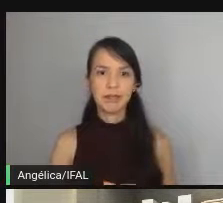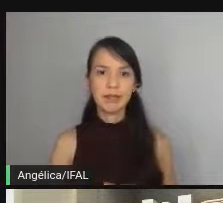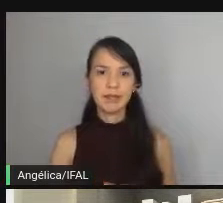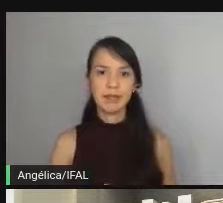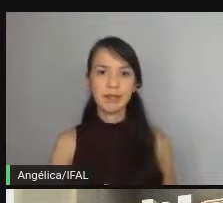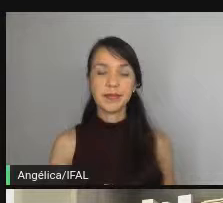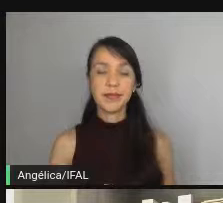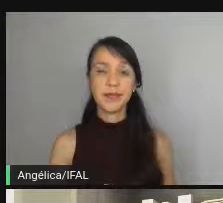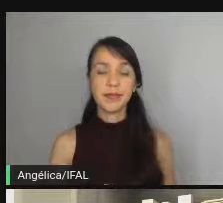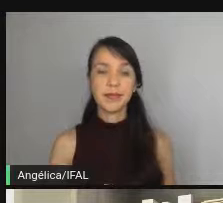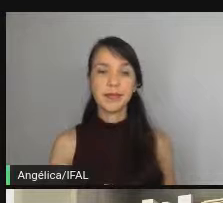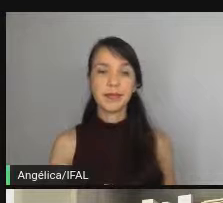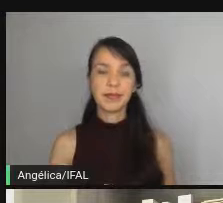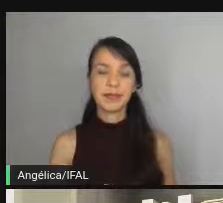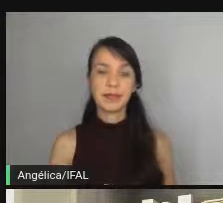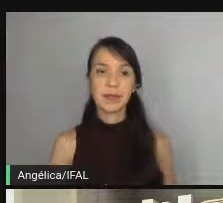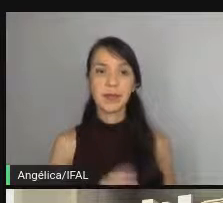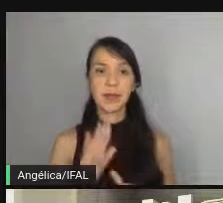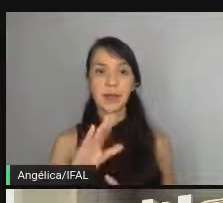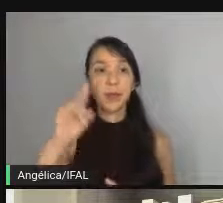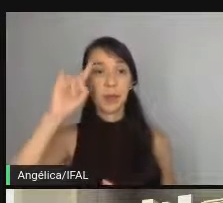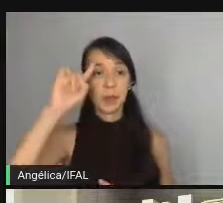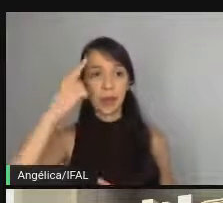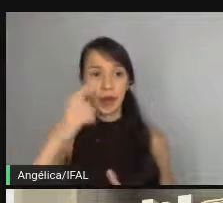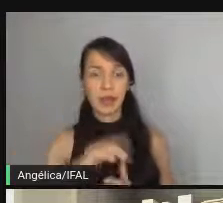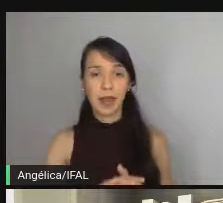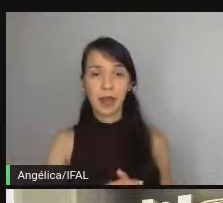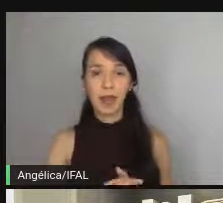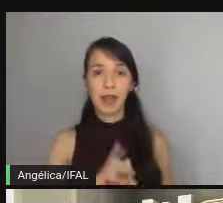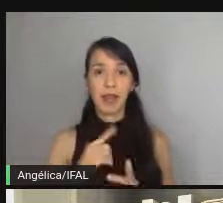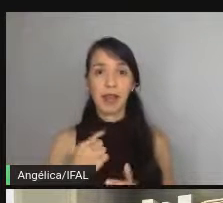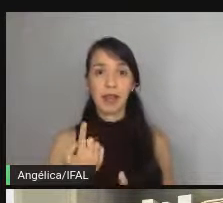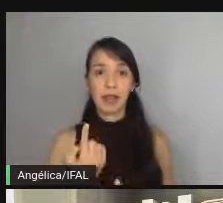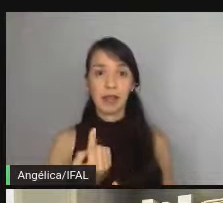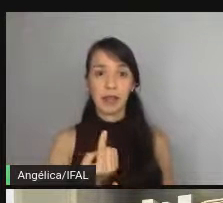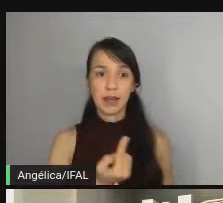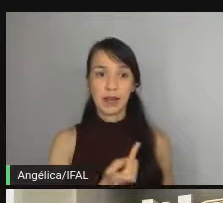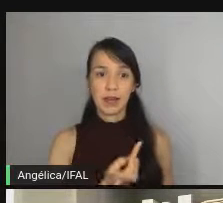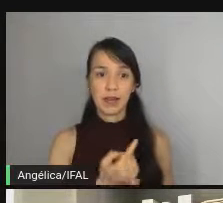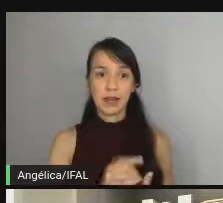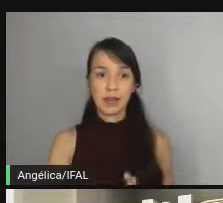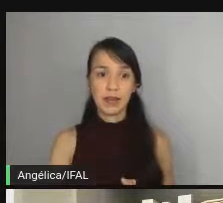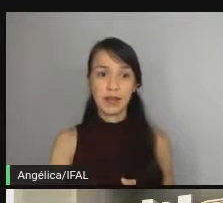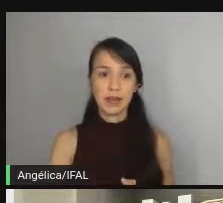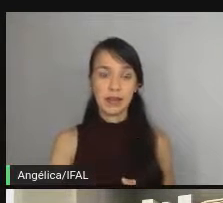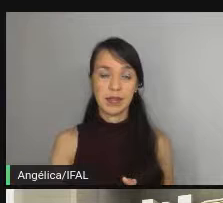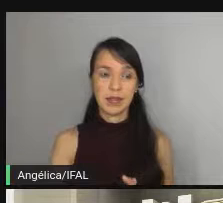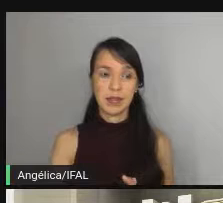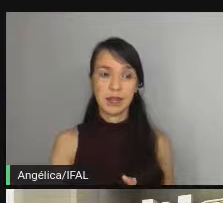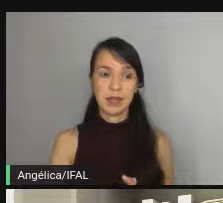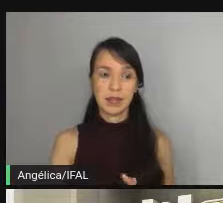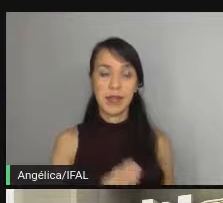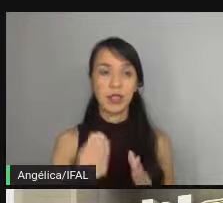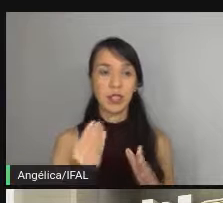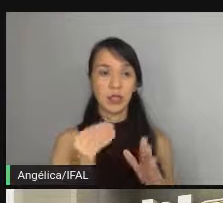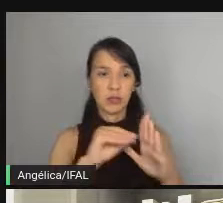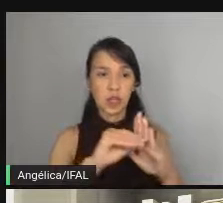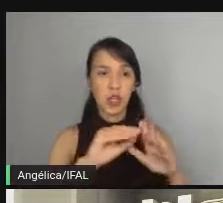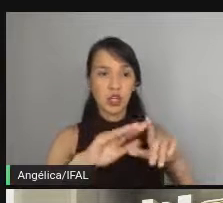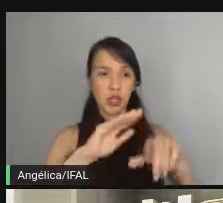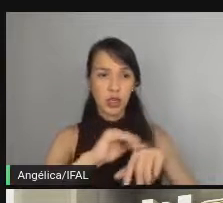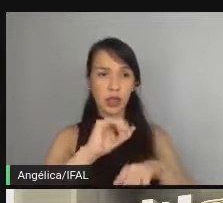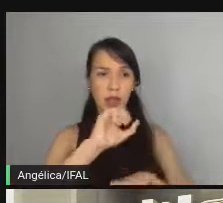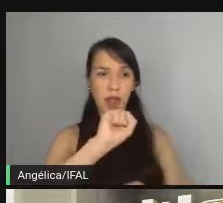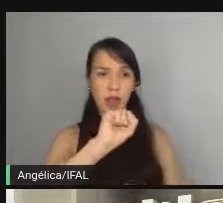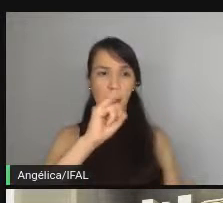e aí como a ideia é que a gente invoque né que a gente chame a API